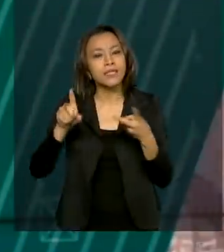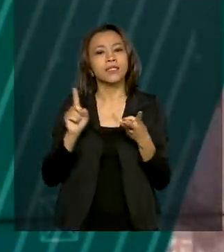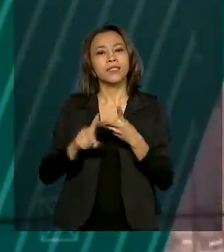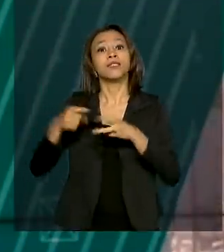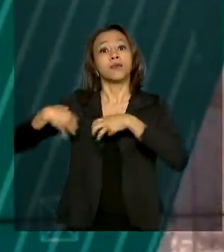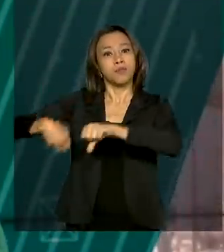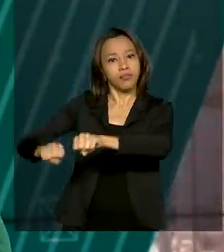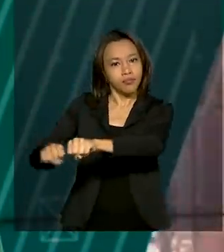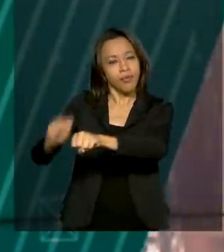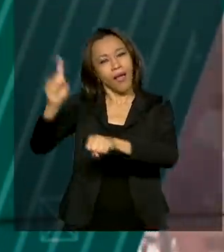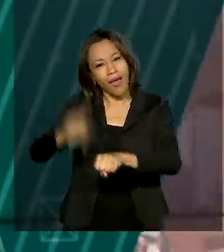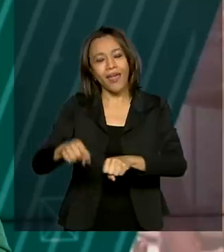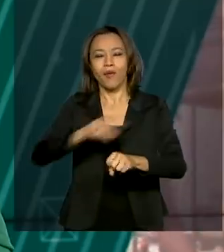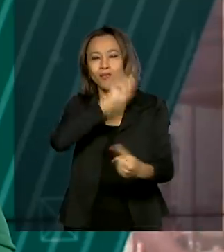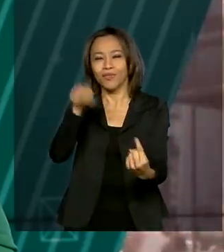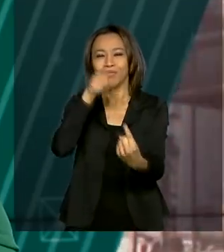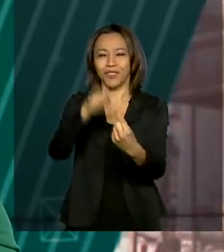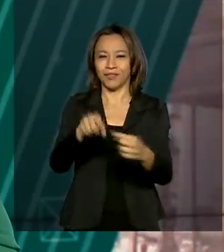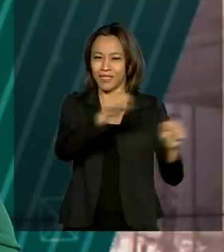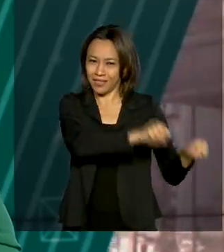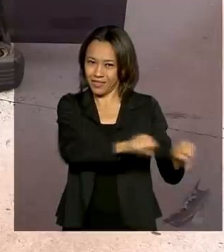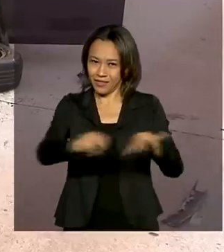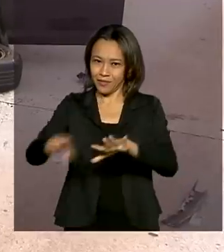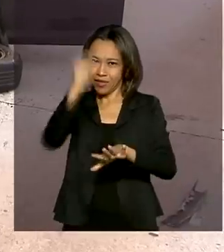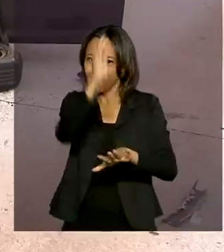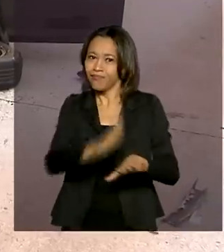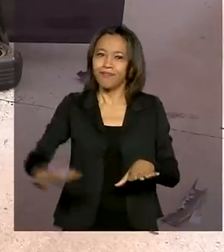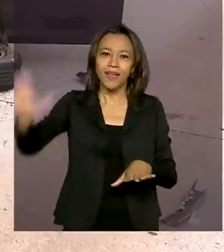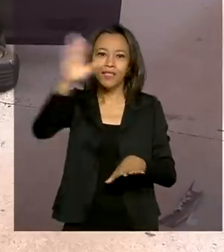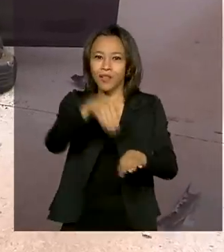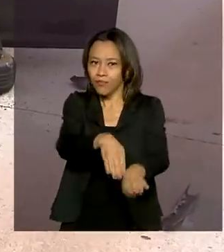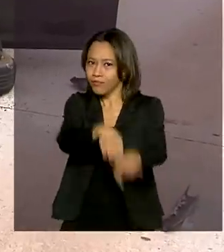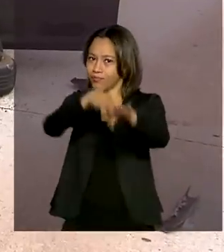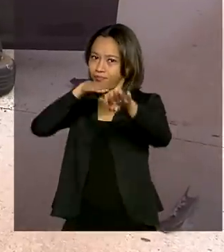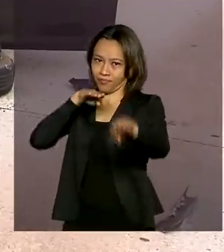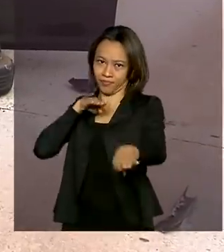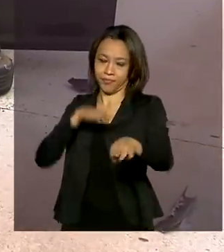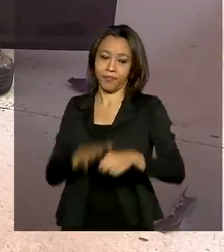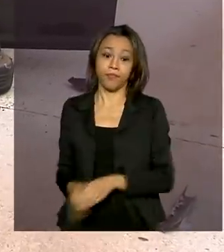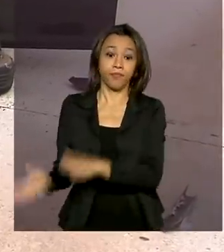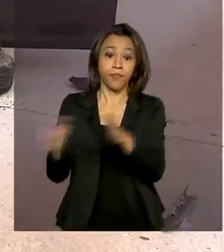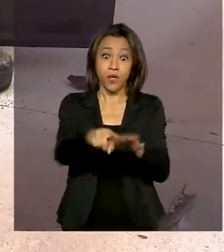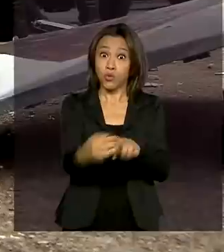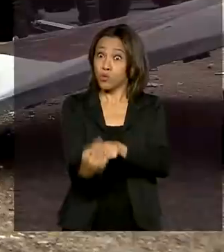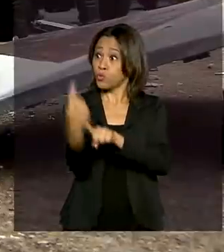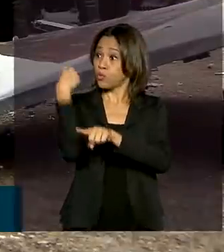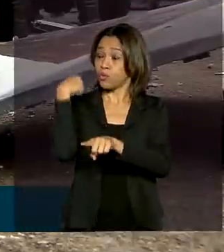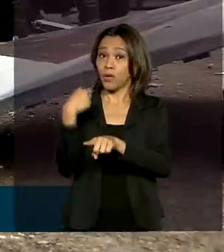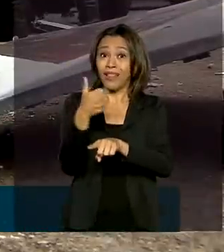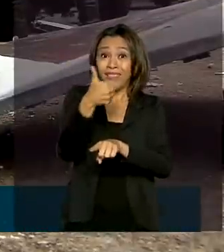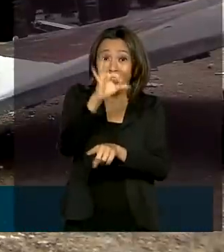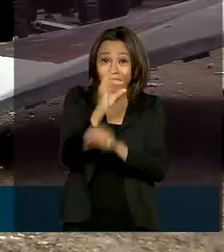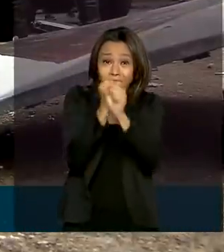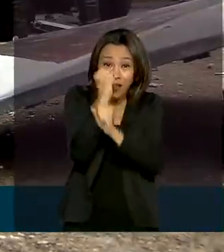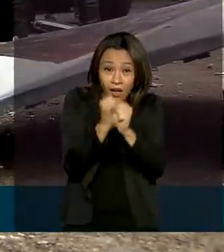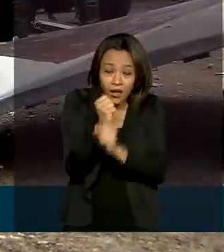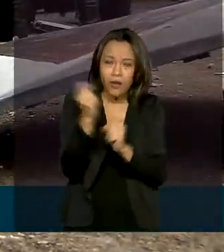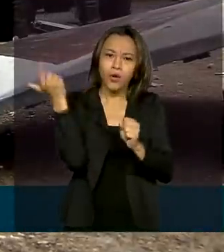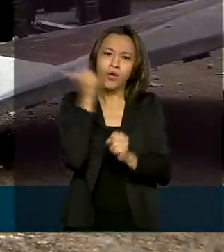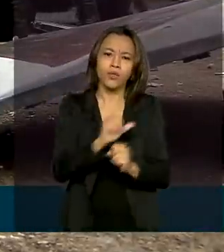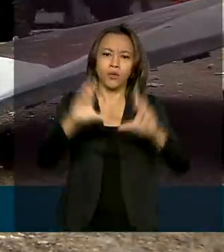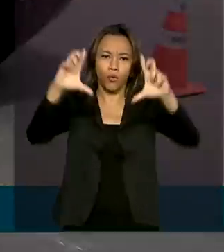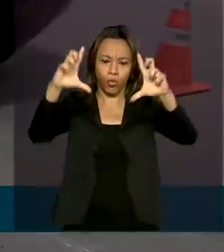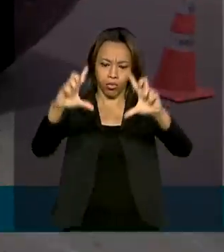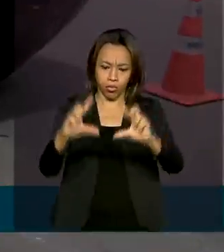objetivo da Semana Nacional de Trânsito. Nos últimos 10 anos, o governo conseguiu reduzir em 30